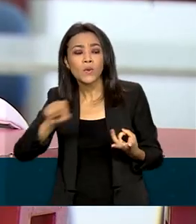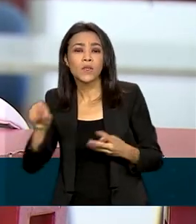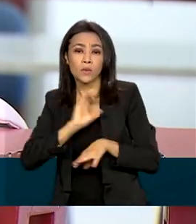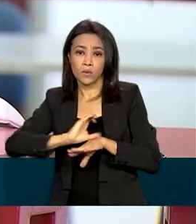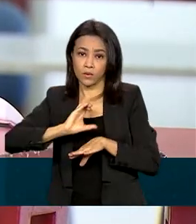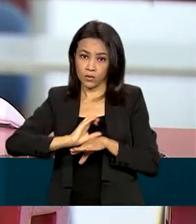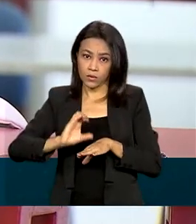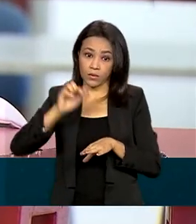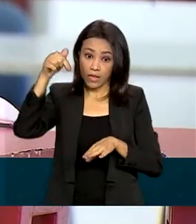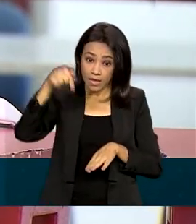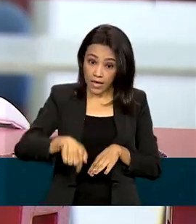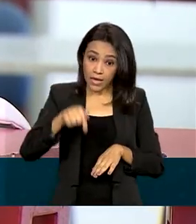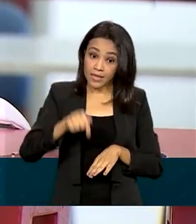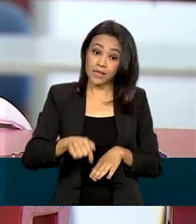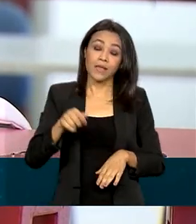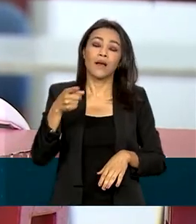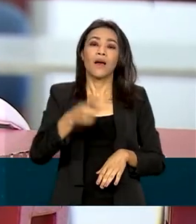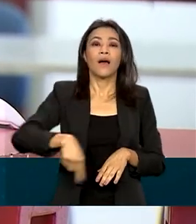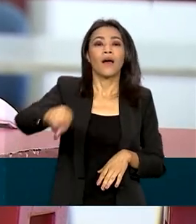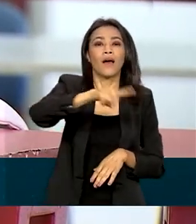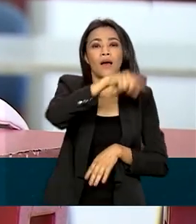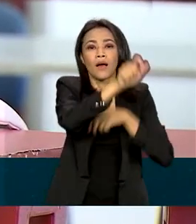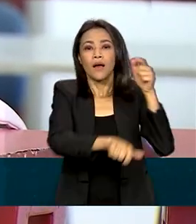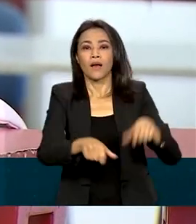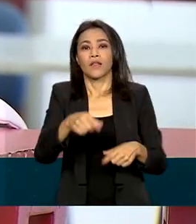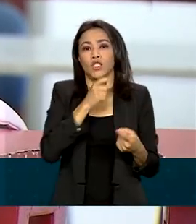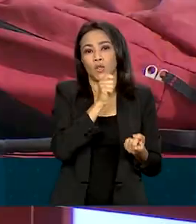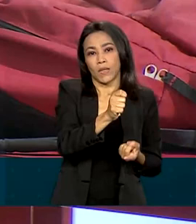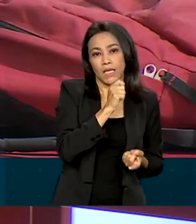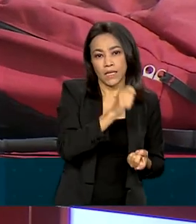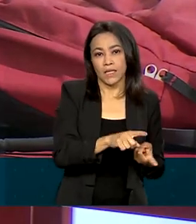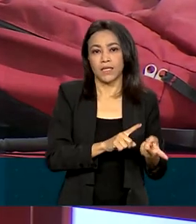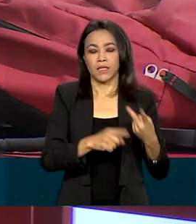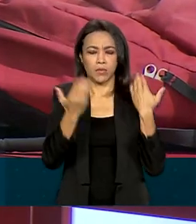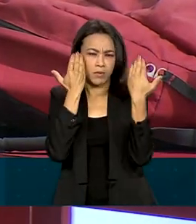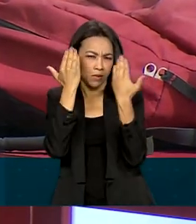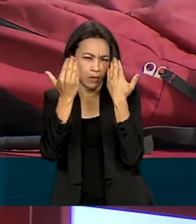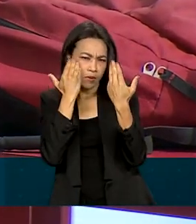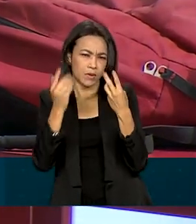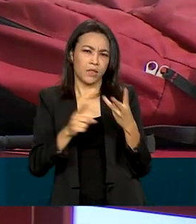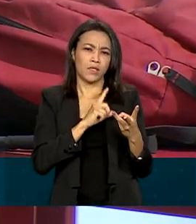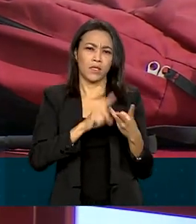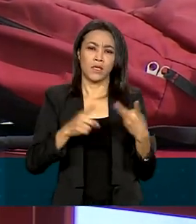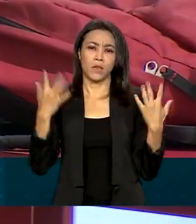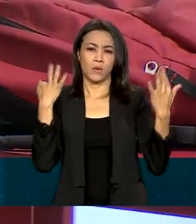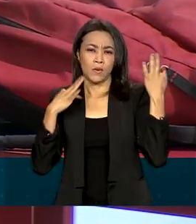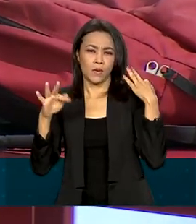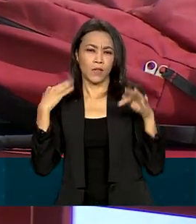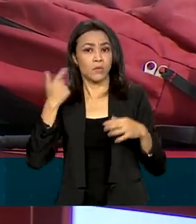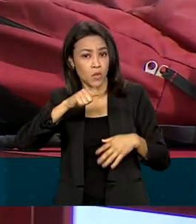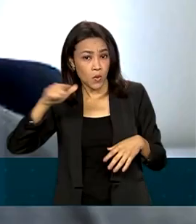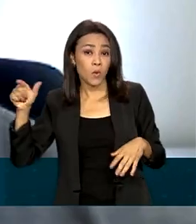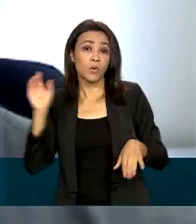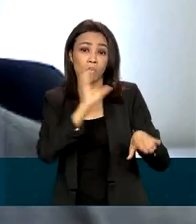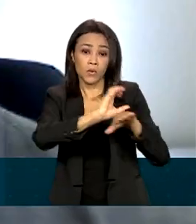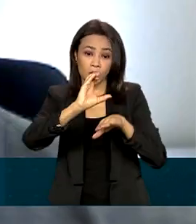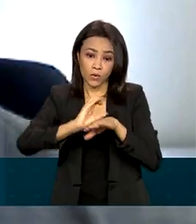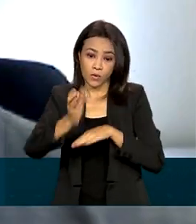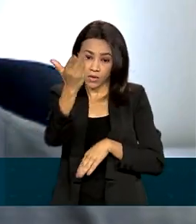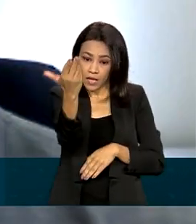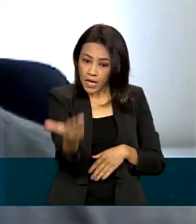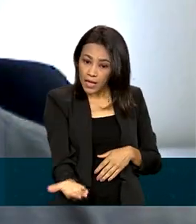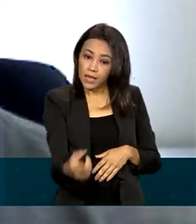Nesta edição, será a vez dos estudantes de jornalismo, psicologia, turismo e outros. O Arthur